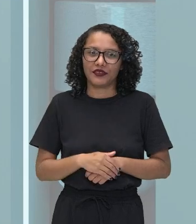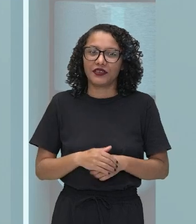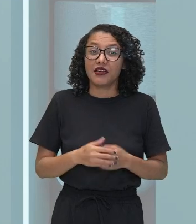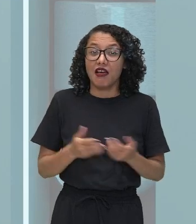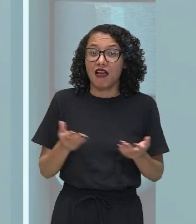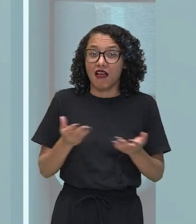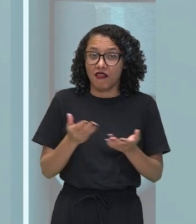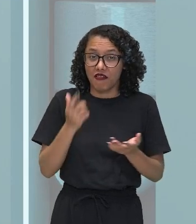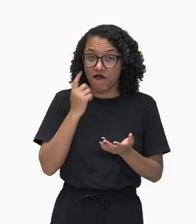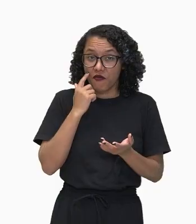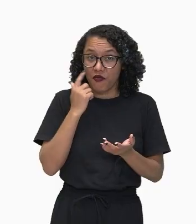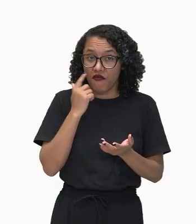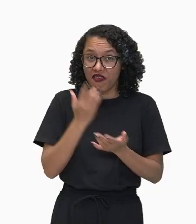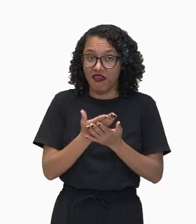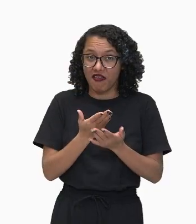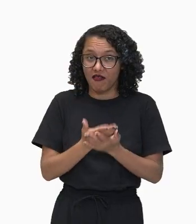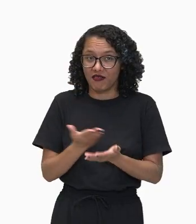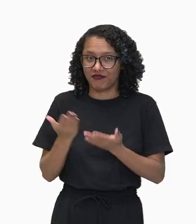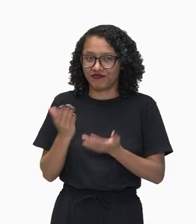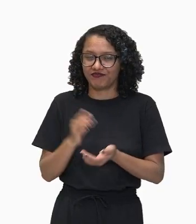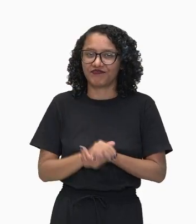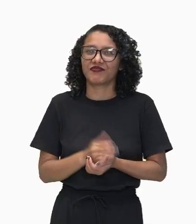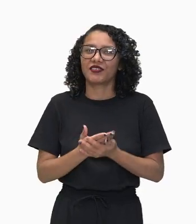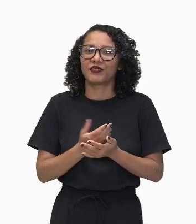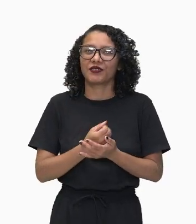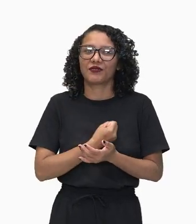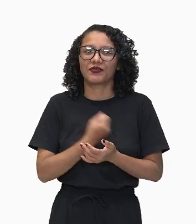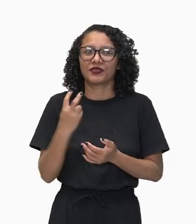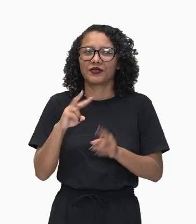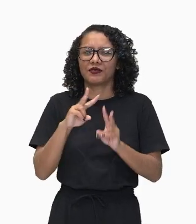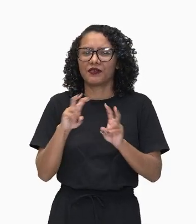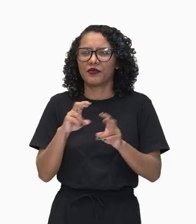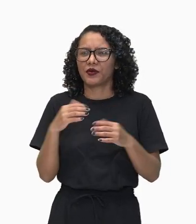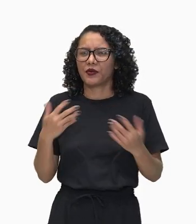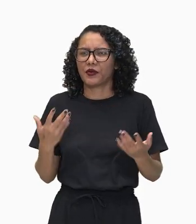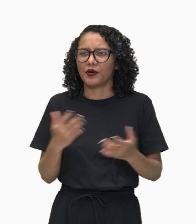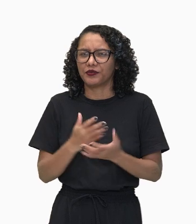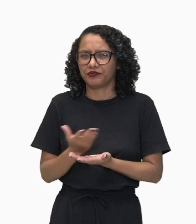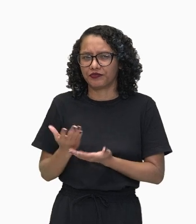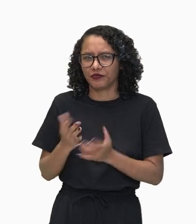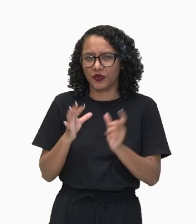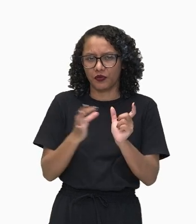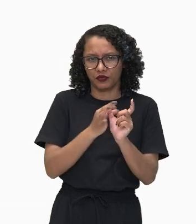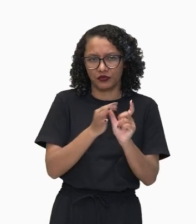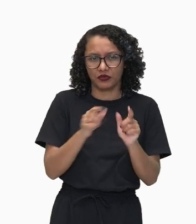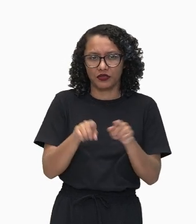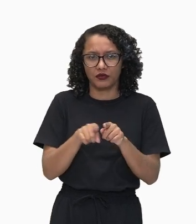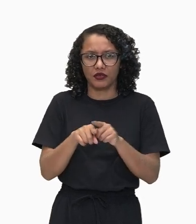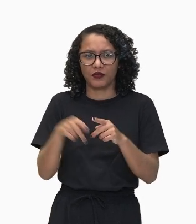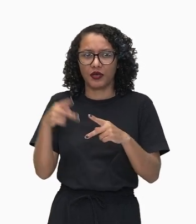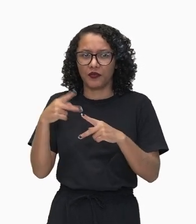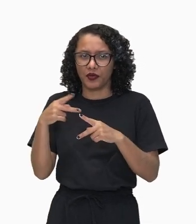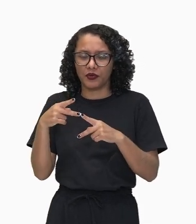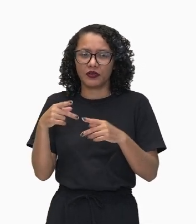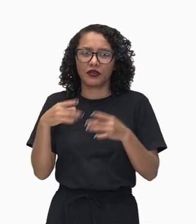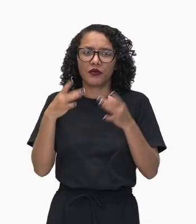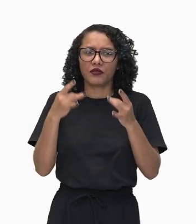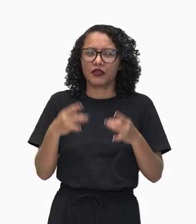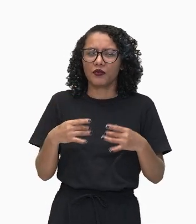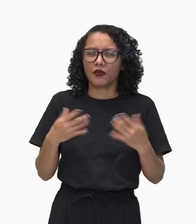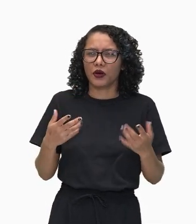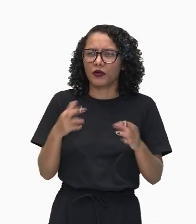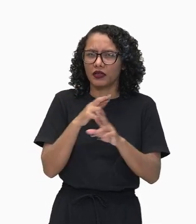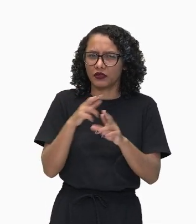de hoje? Vamos lá, olha só. Aula 5, objeto de conhecimento, conjunção e preposição, detalhamento,